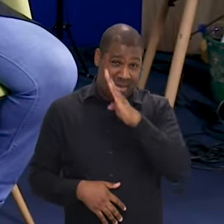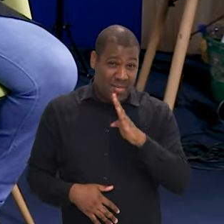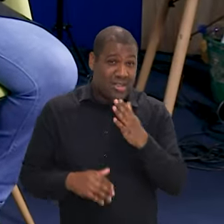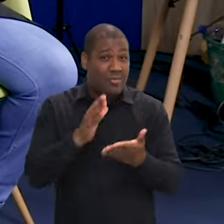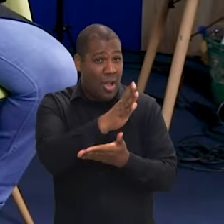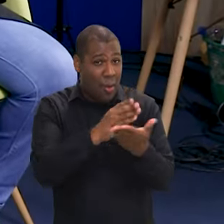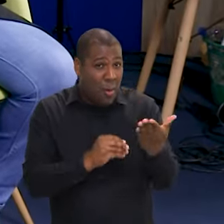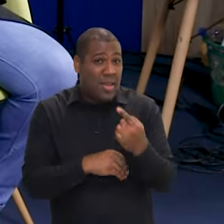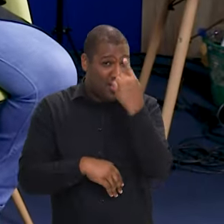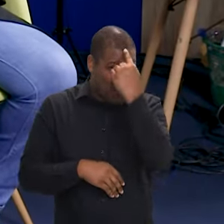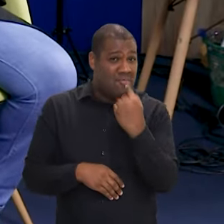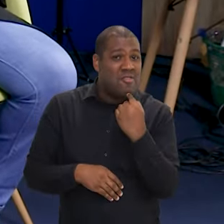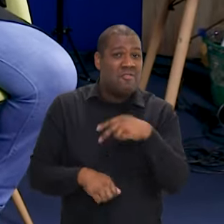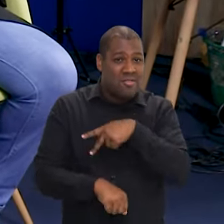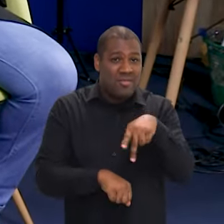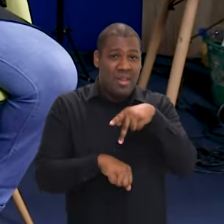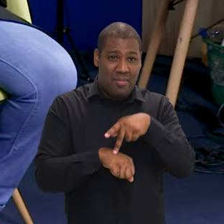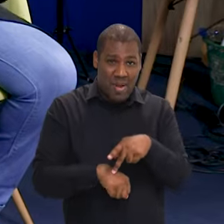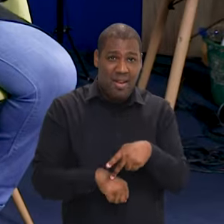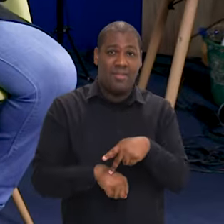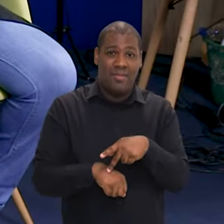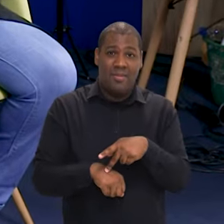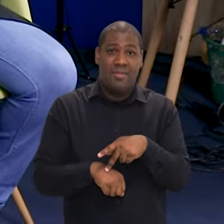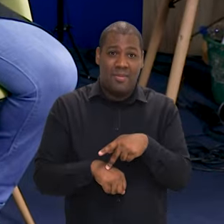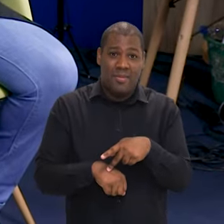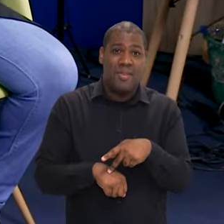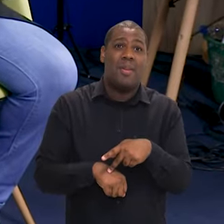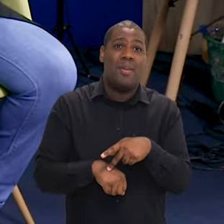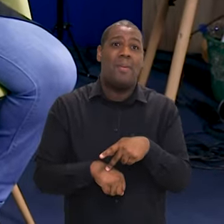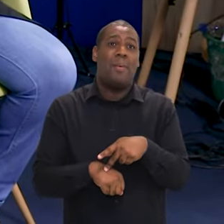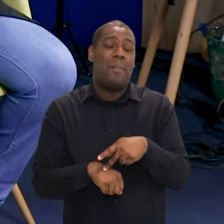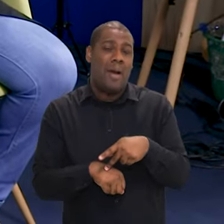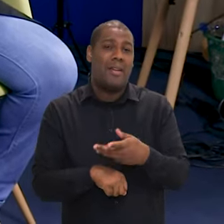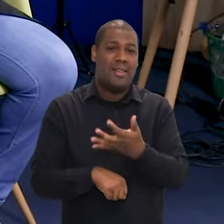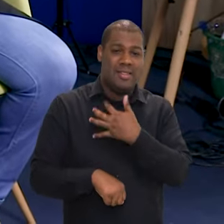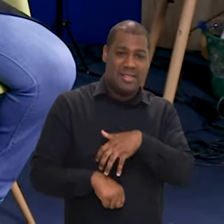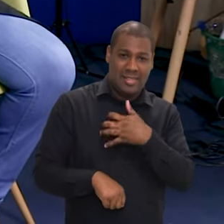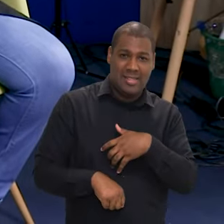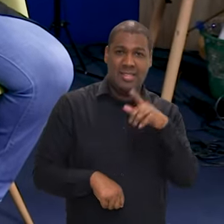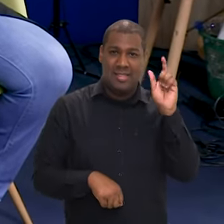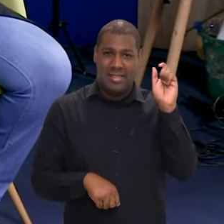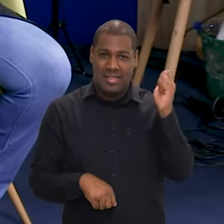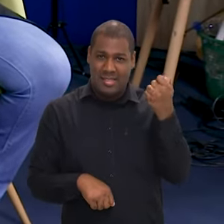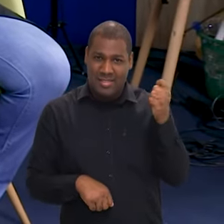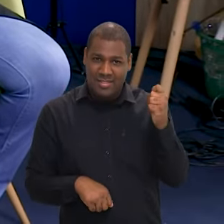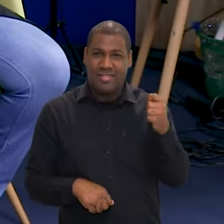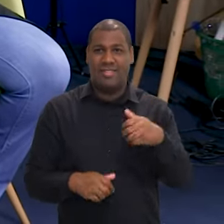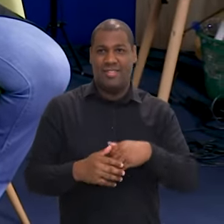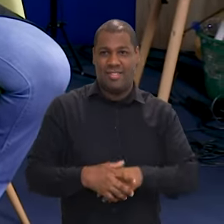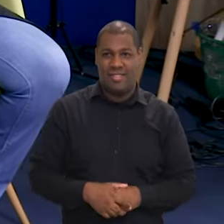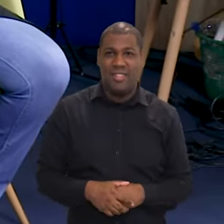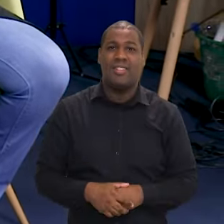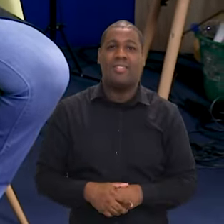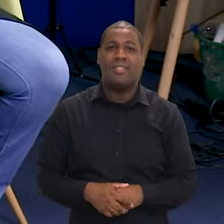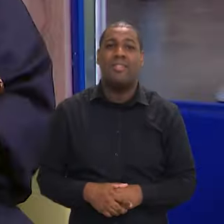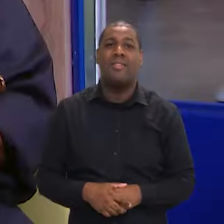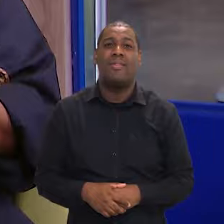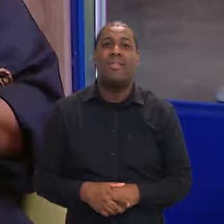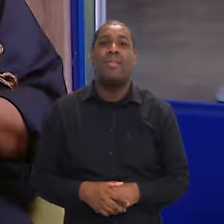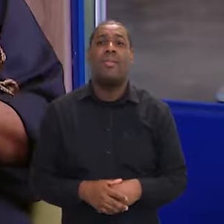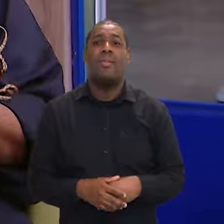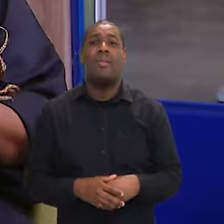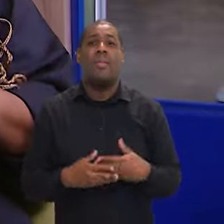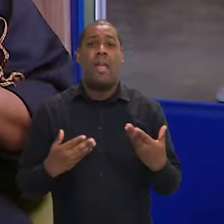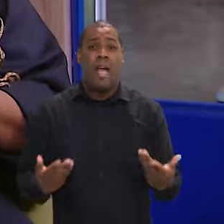Então nós estamos trazendo essa experiência também para nós, nós queremos ter no Ministério da Cultura uma diretoria para tratar da cultura da infância e da juventude